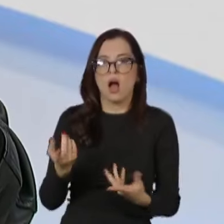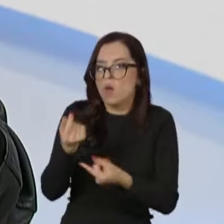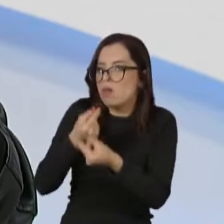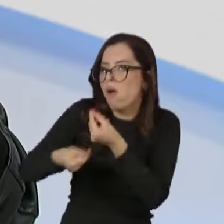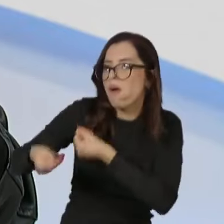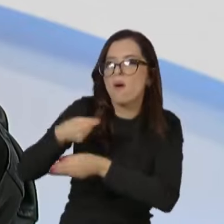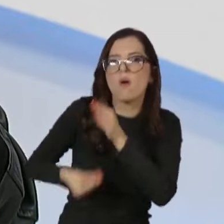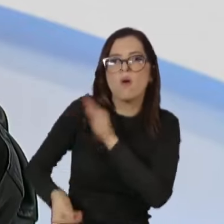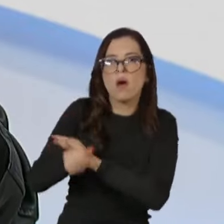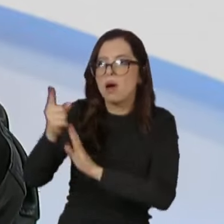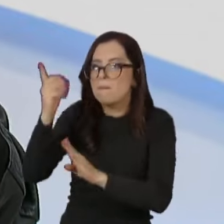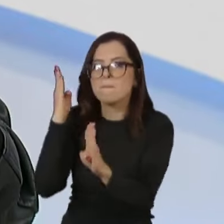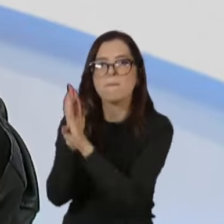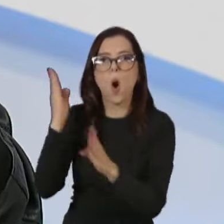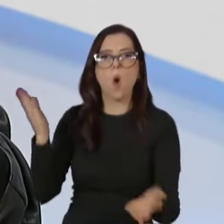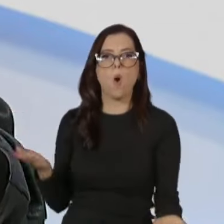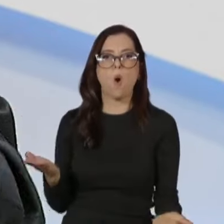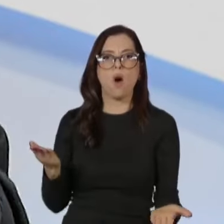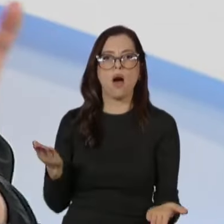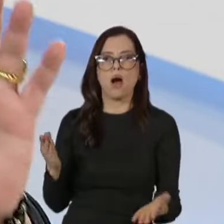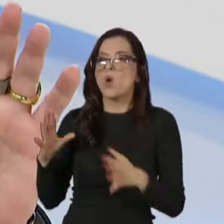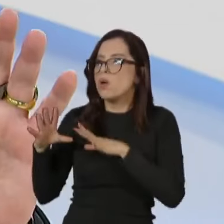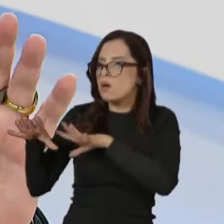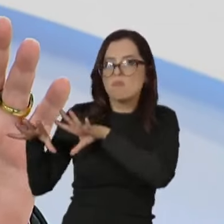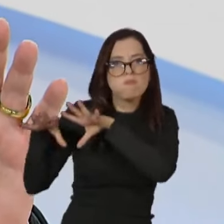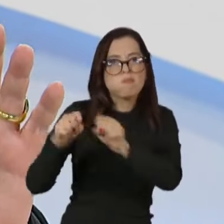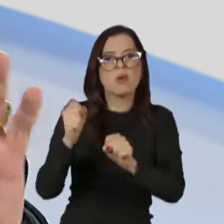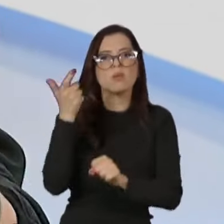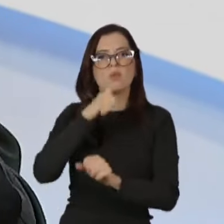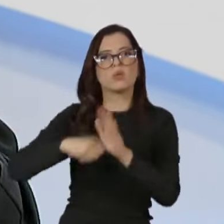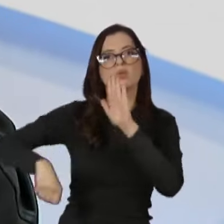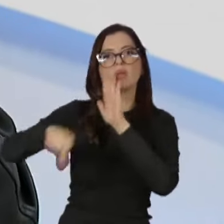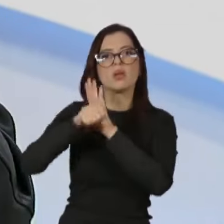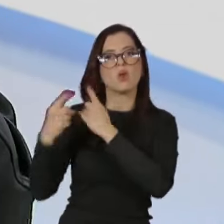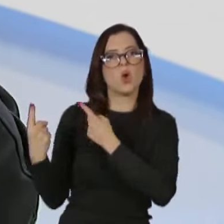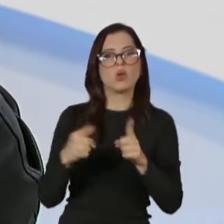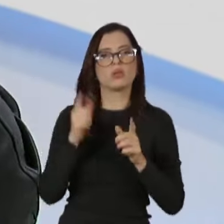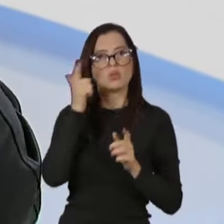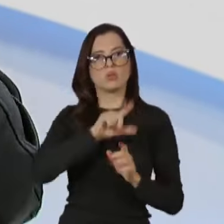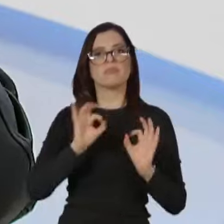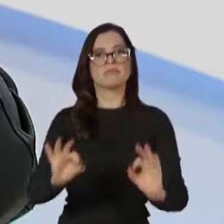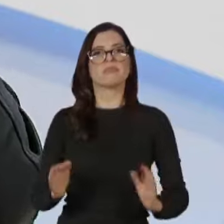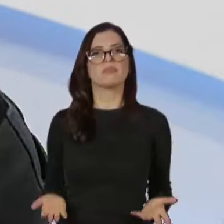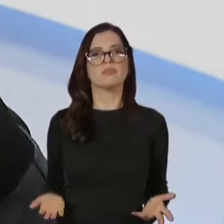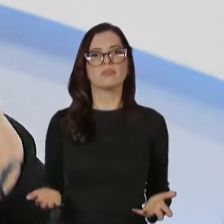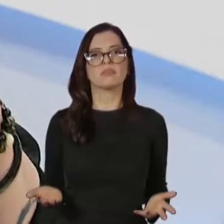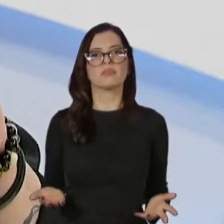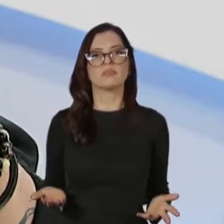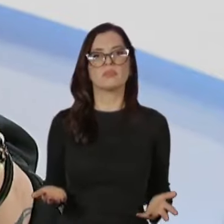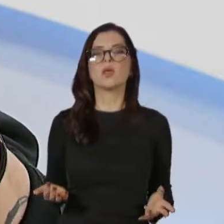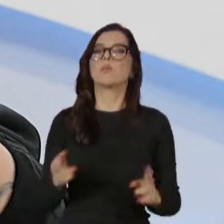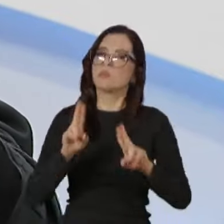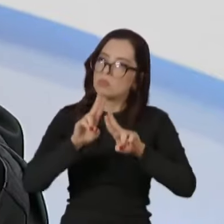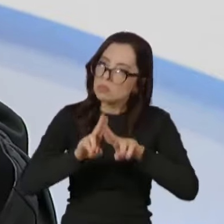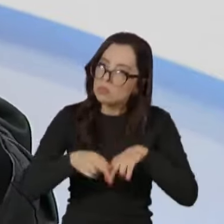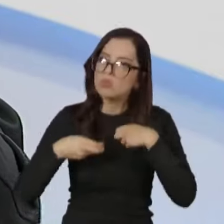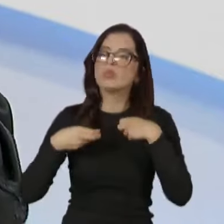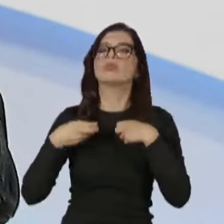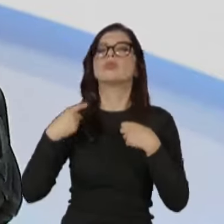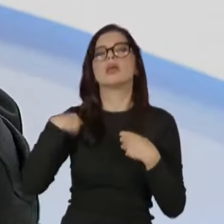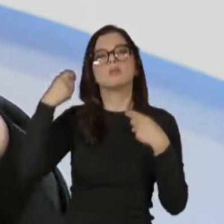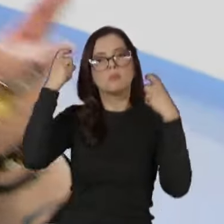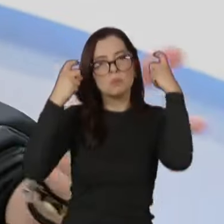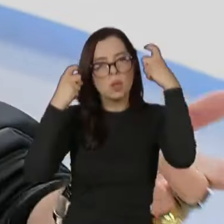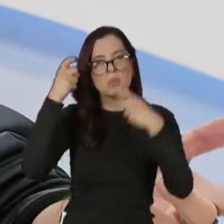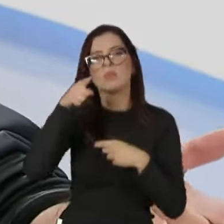que o crime organizado é combatido. É aí que está o X da questão. E isso me deixa preocupadíssimo, porque você sabe muito